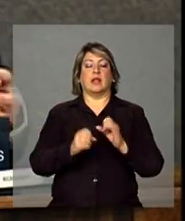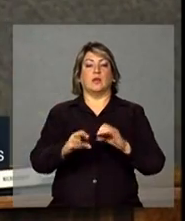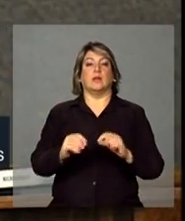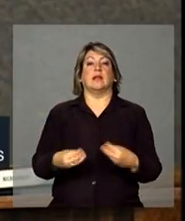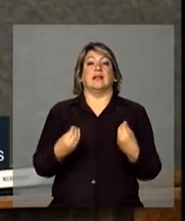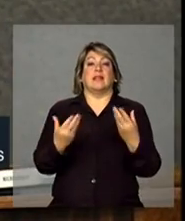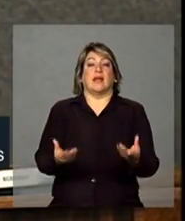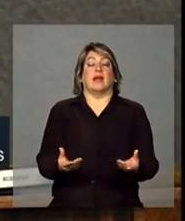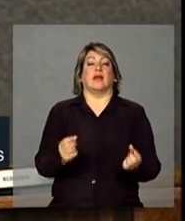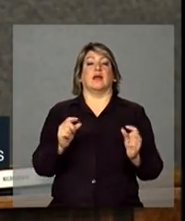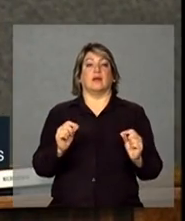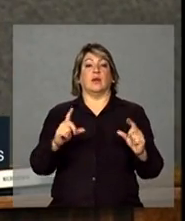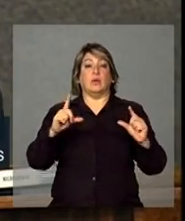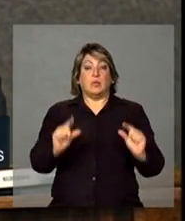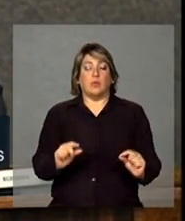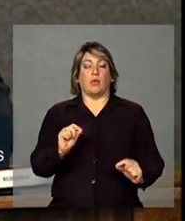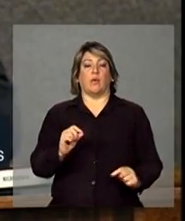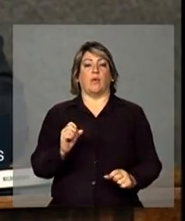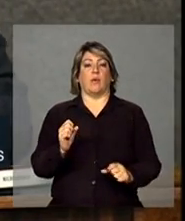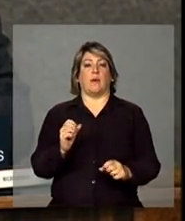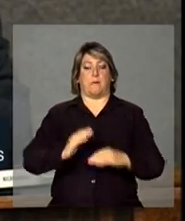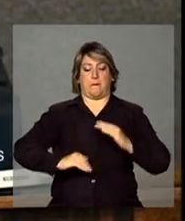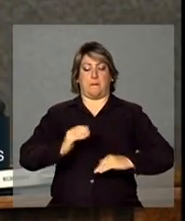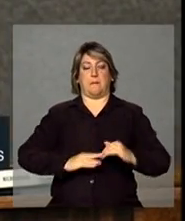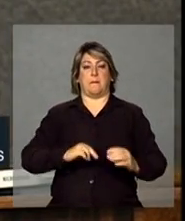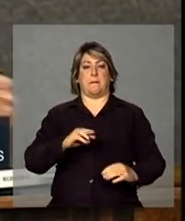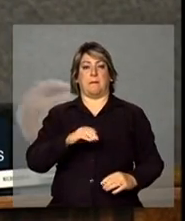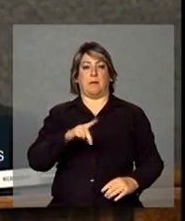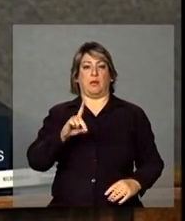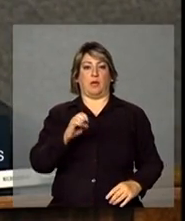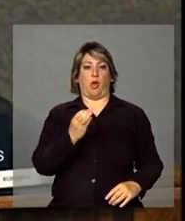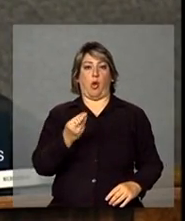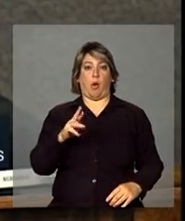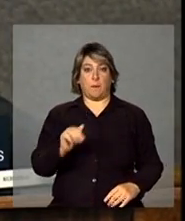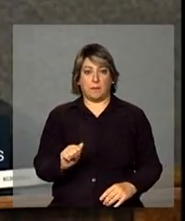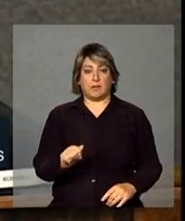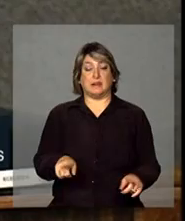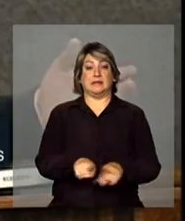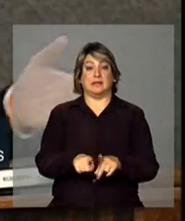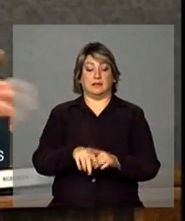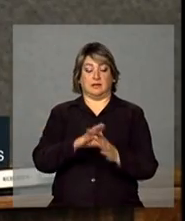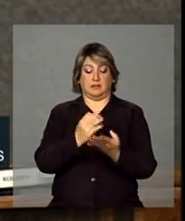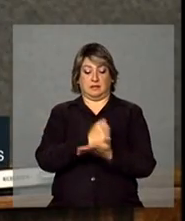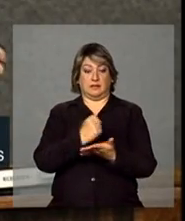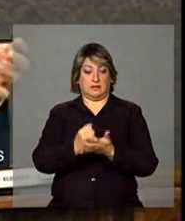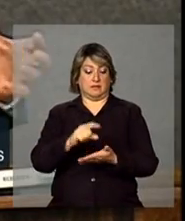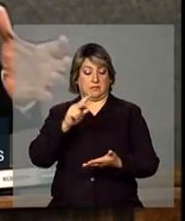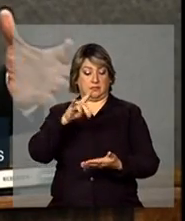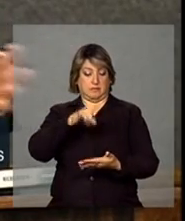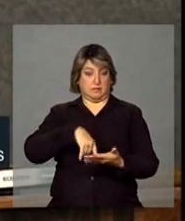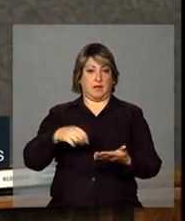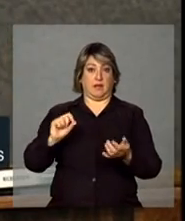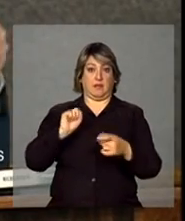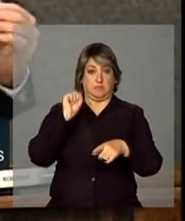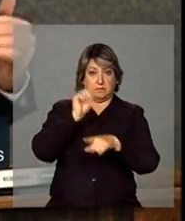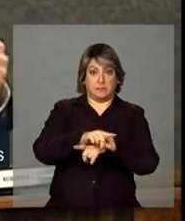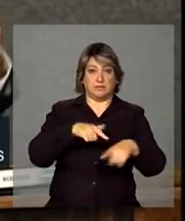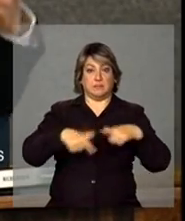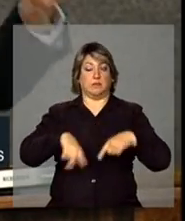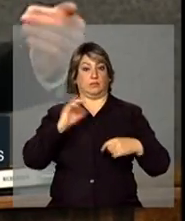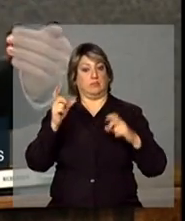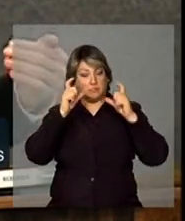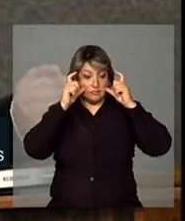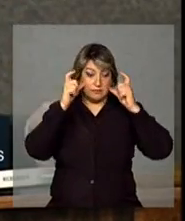mão de obra e as oportunidades do emprego formal no Brasil também atraíram. Então, reduziu a oferta